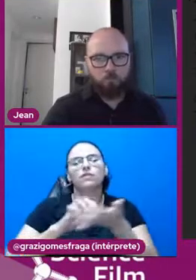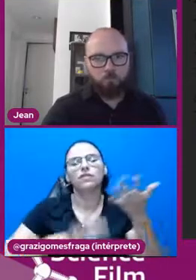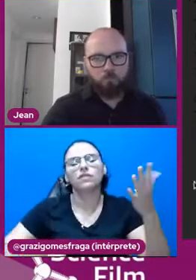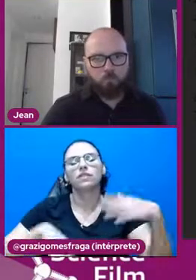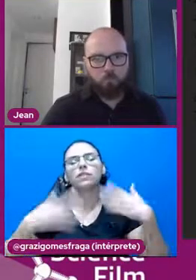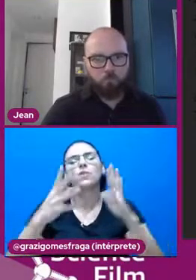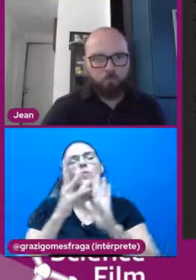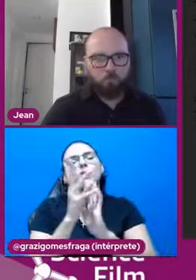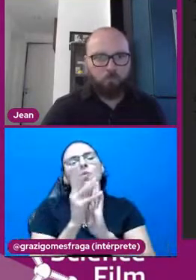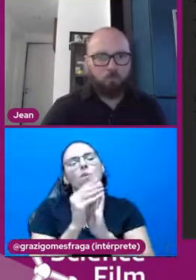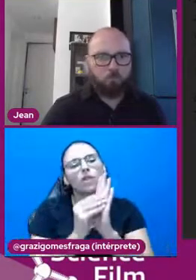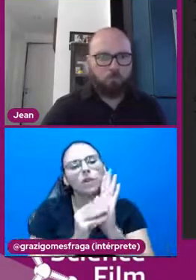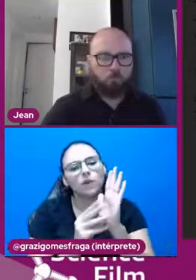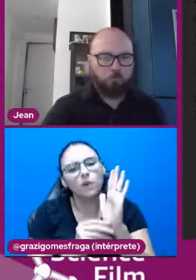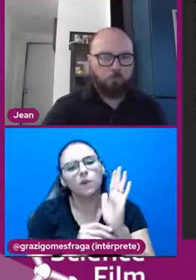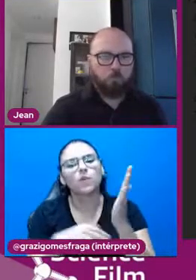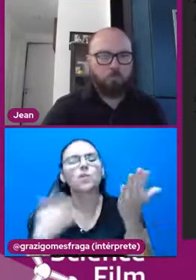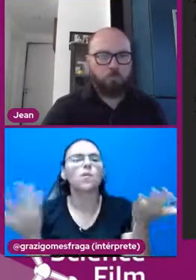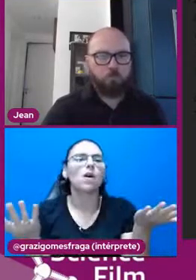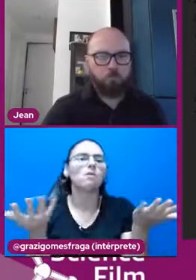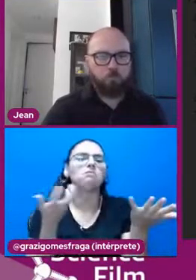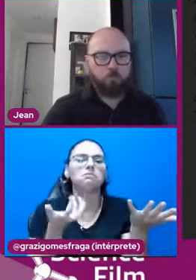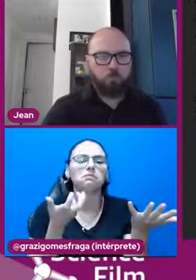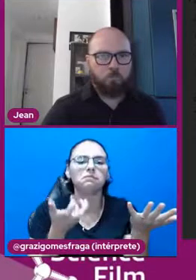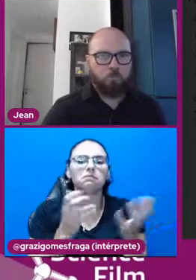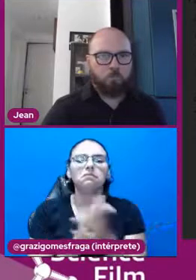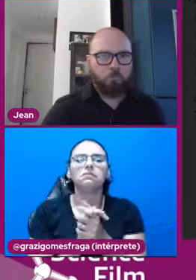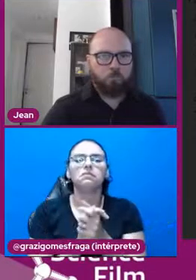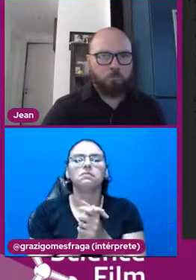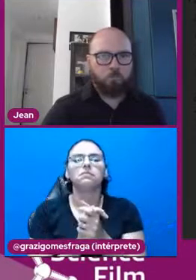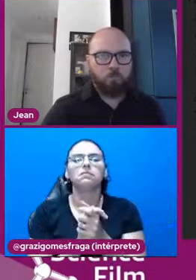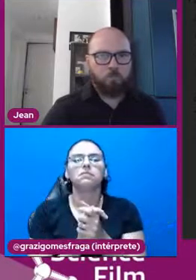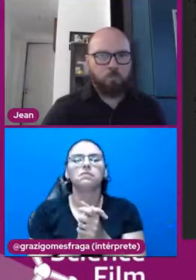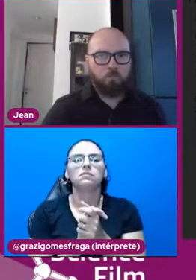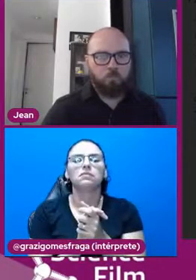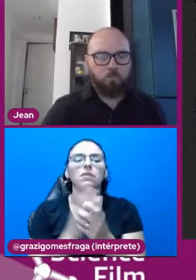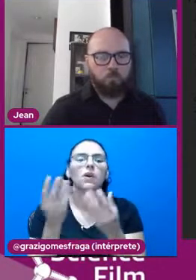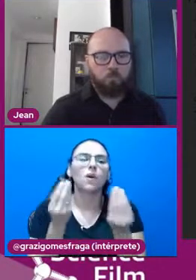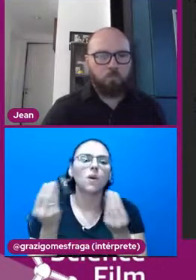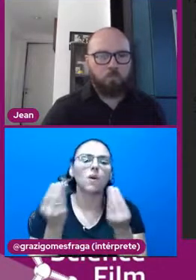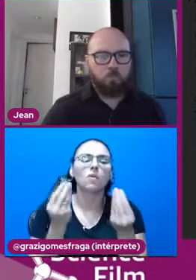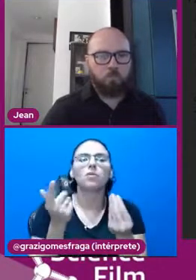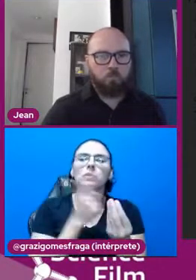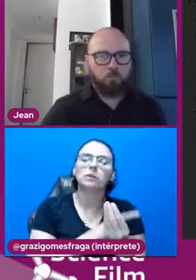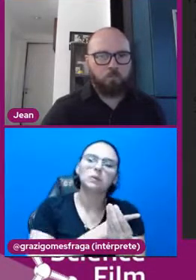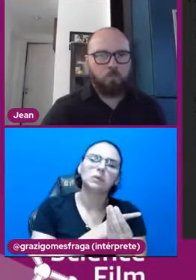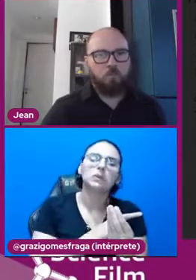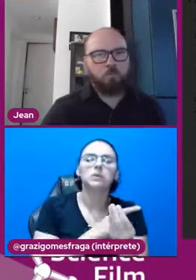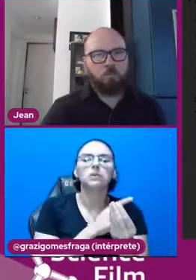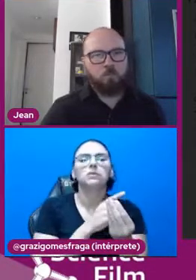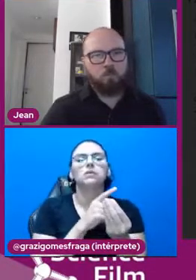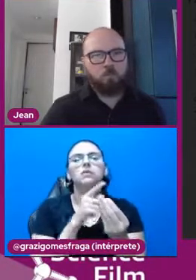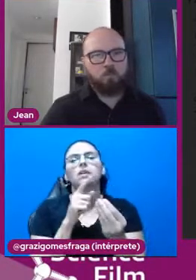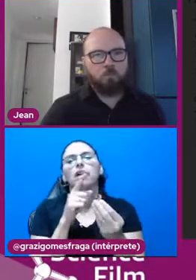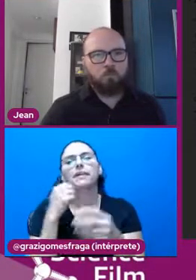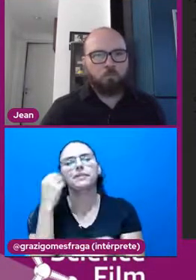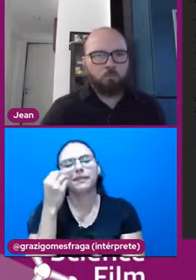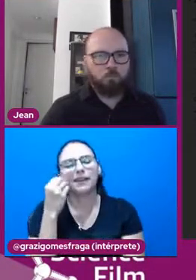conteúdos que se querem abordar com essa atividade. Ali a gente tem também como que ela funciona. É uma demonstração, é uma experiência.